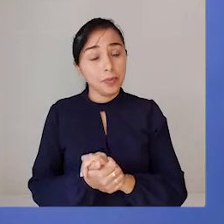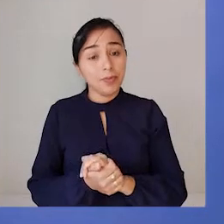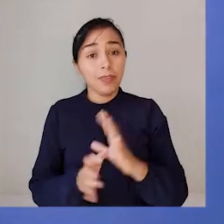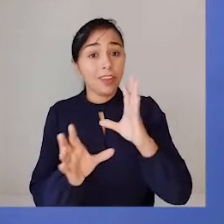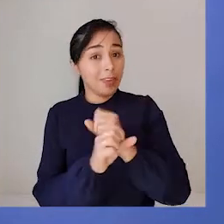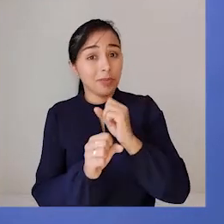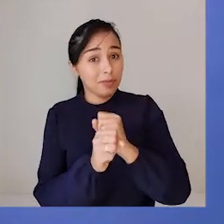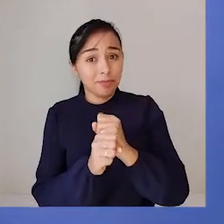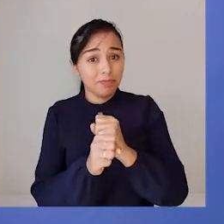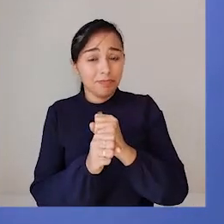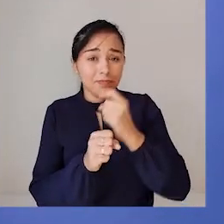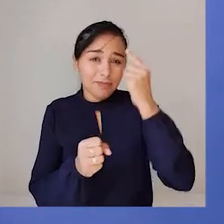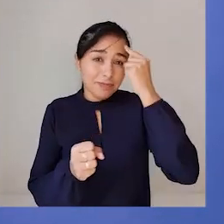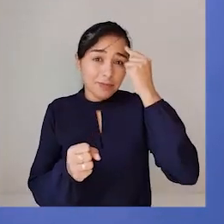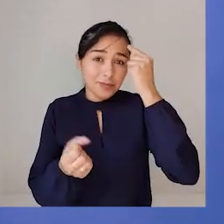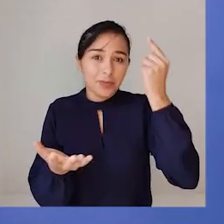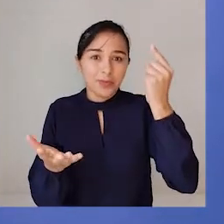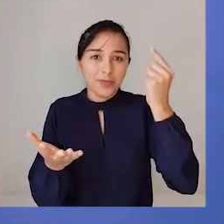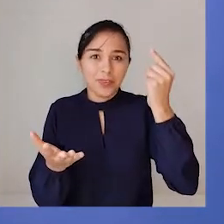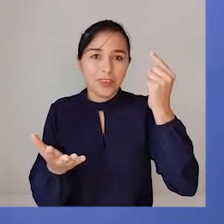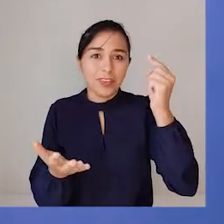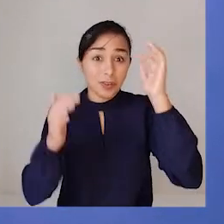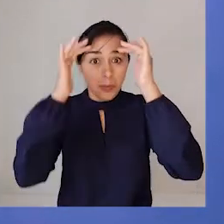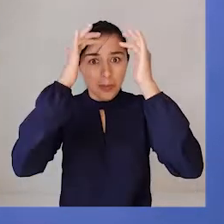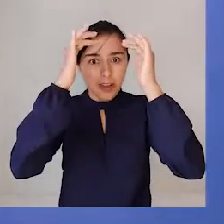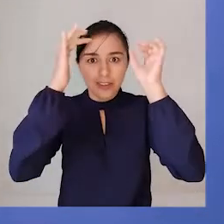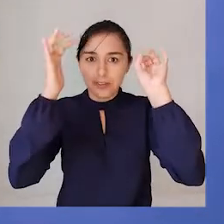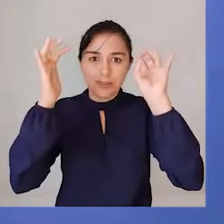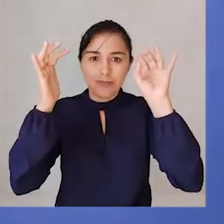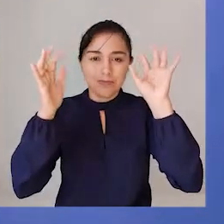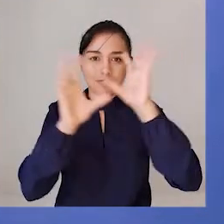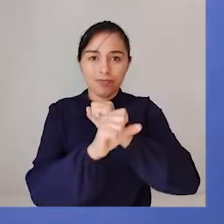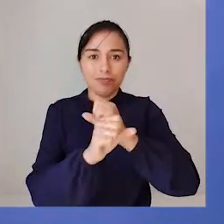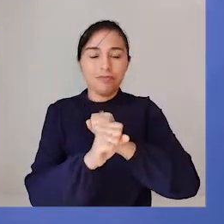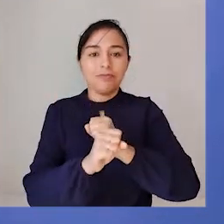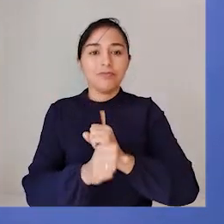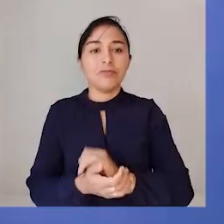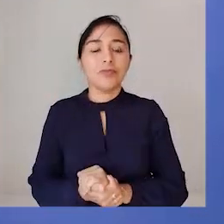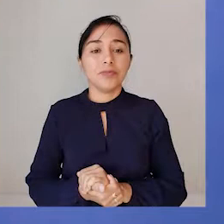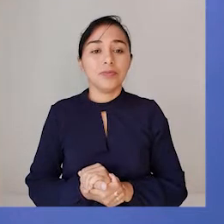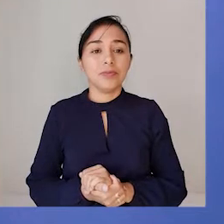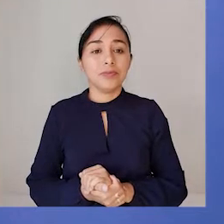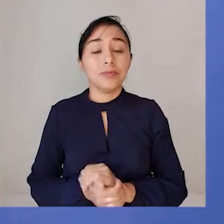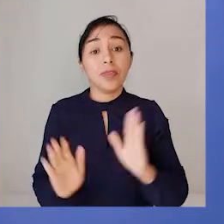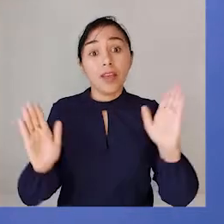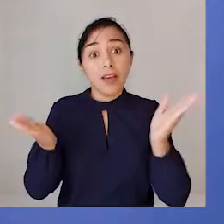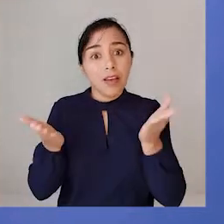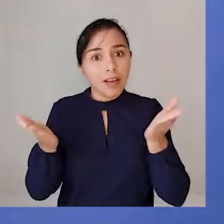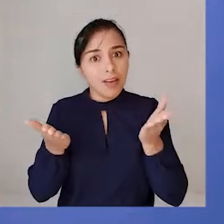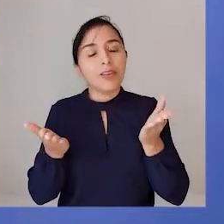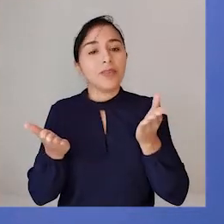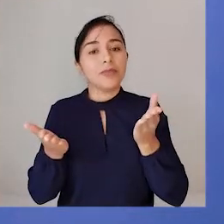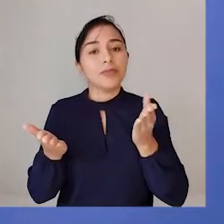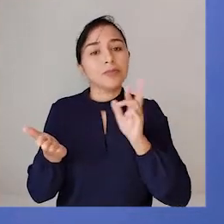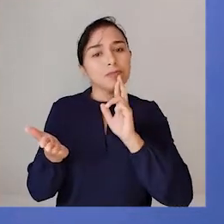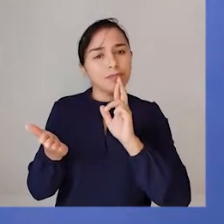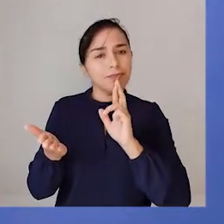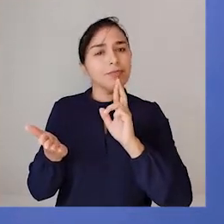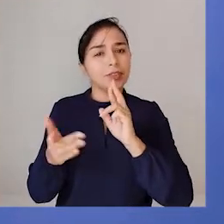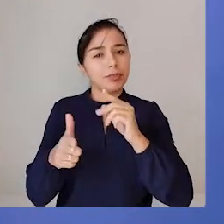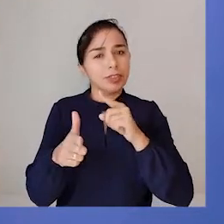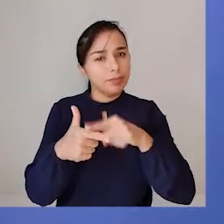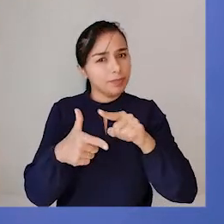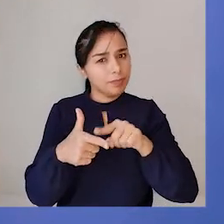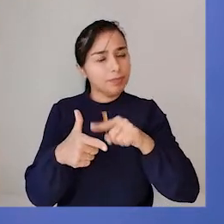cálculo de cabeça, que nós chamamos de cálculo mental. Vamos juntos transformar esse problema